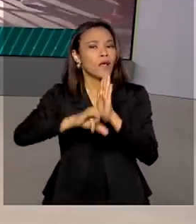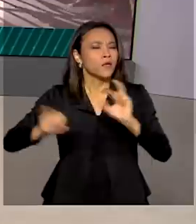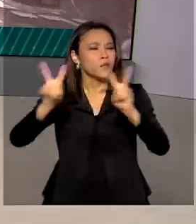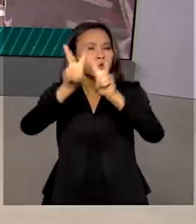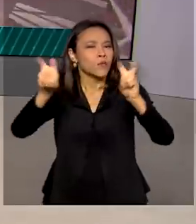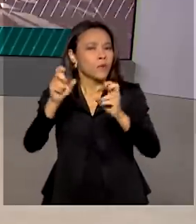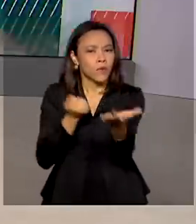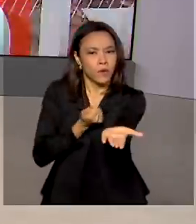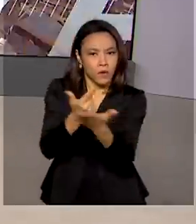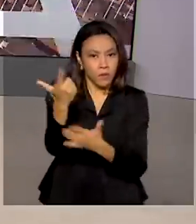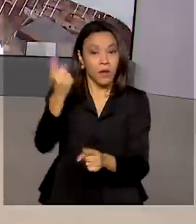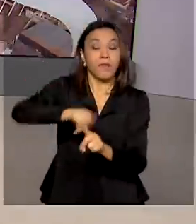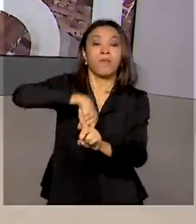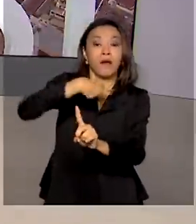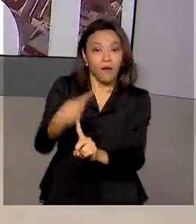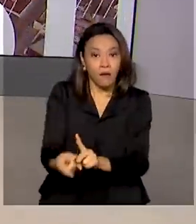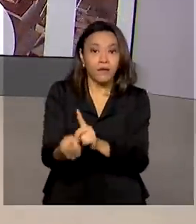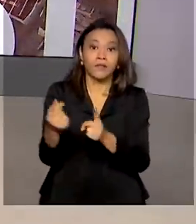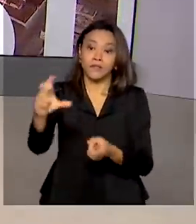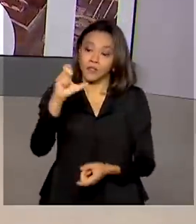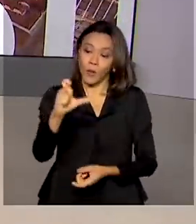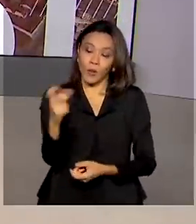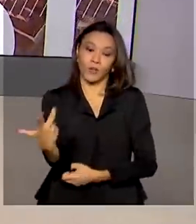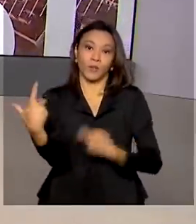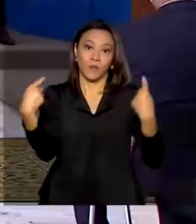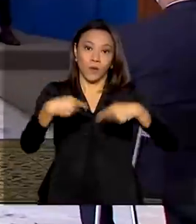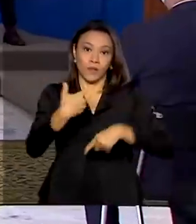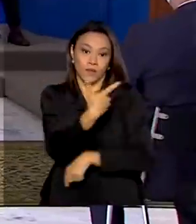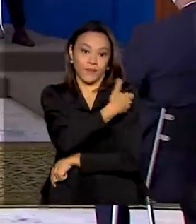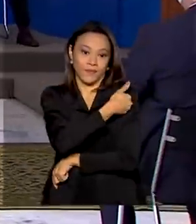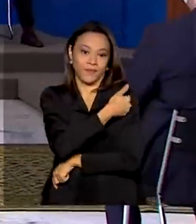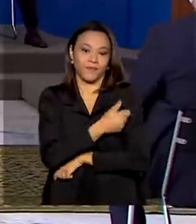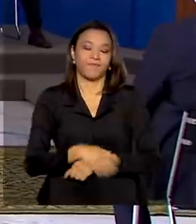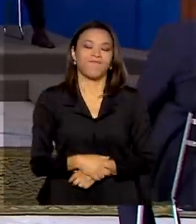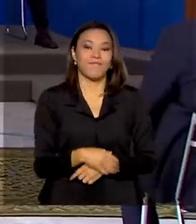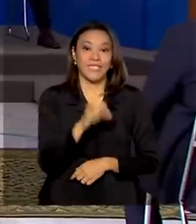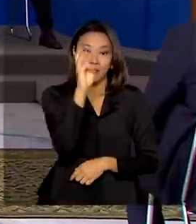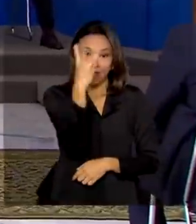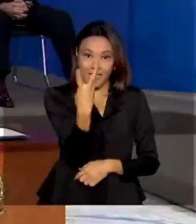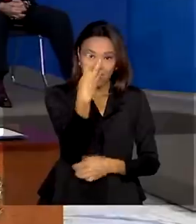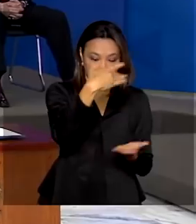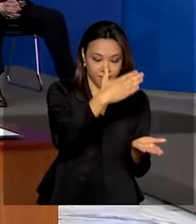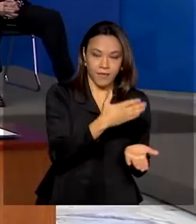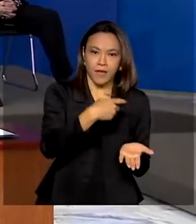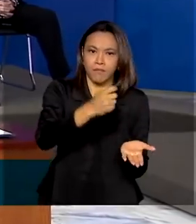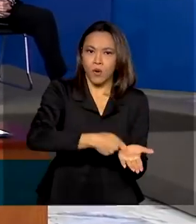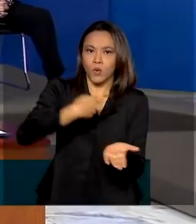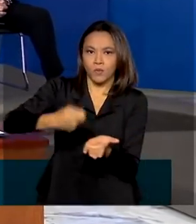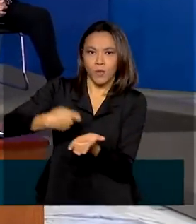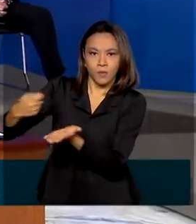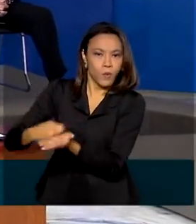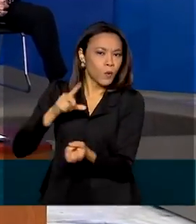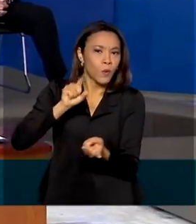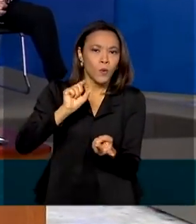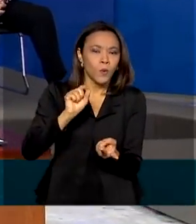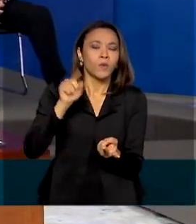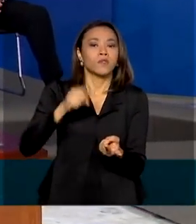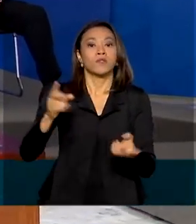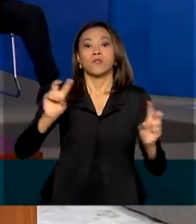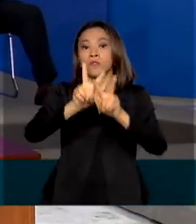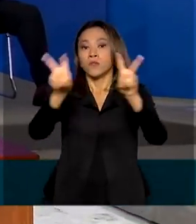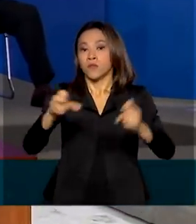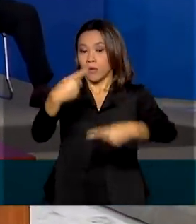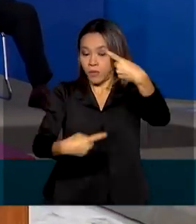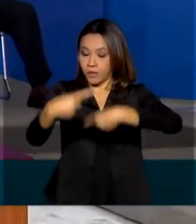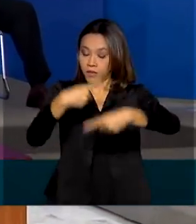de mais doses contra a Covid-19. São três atos que determinam mudanças na política de combate à pandemia